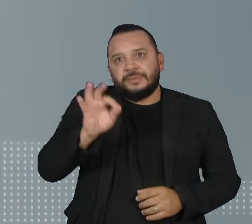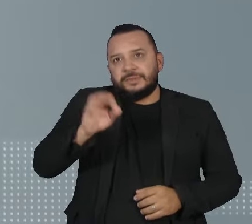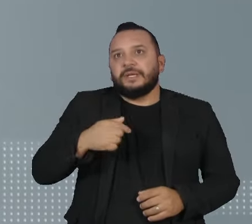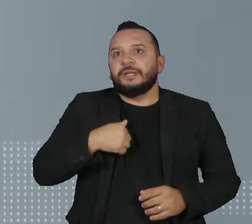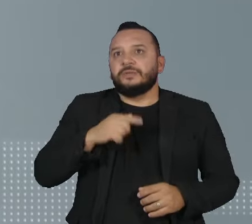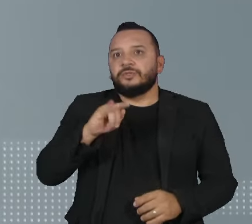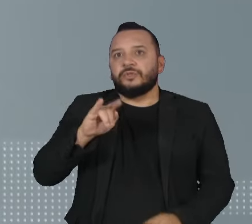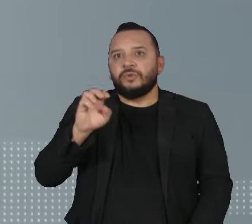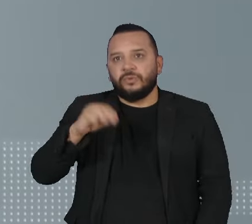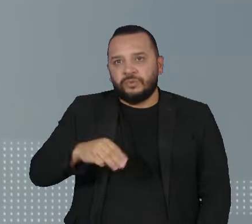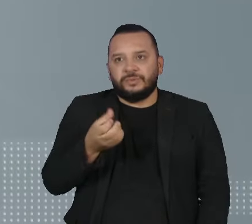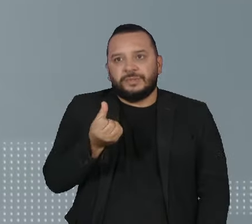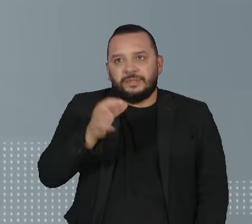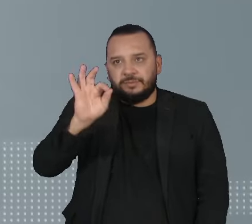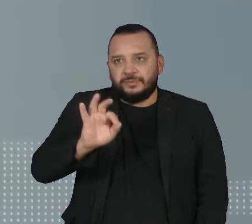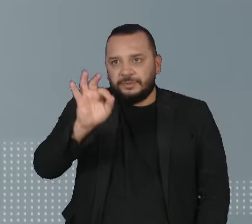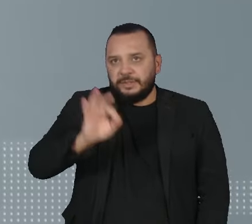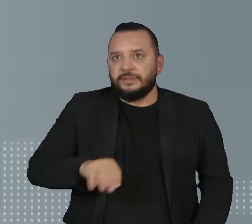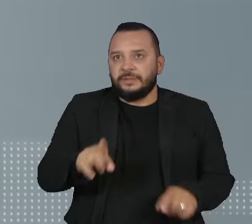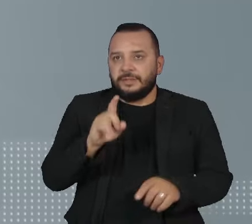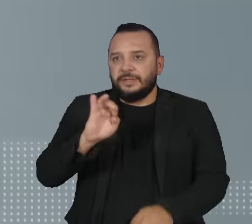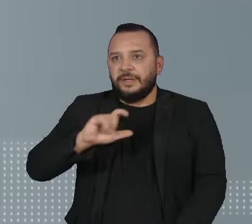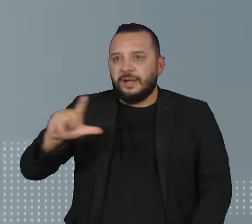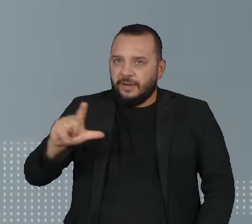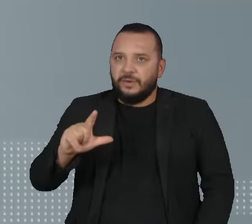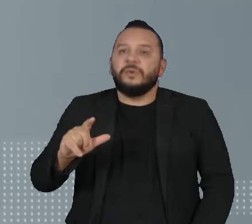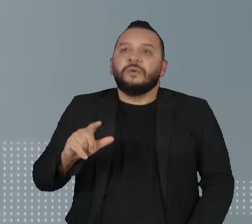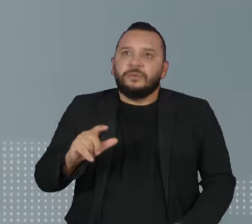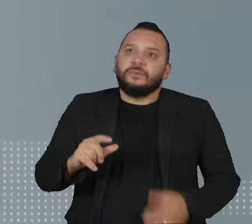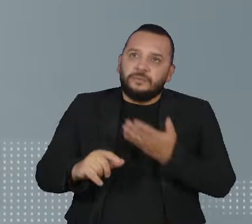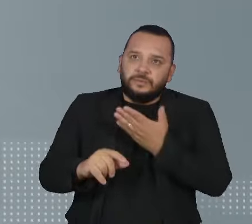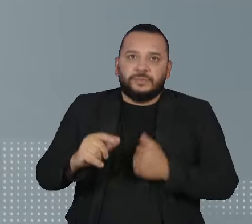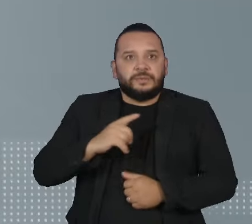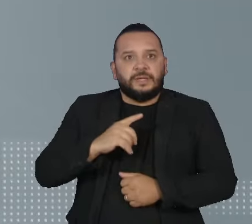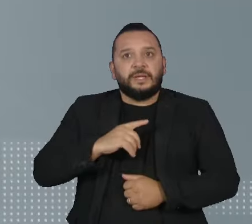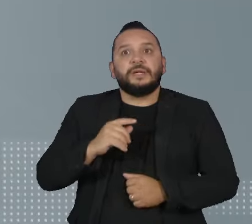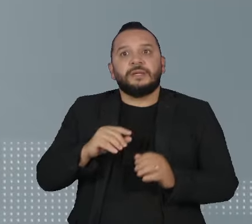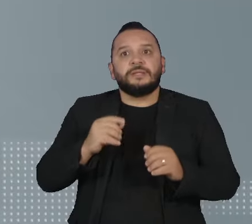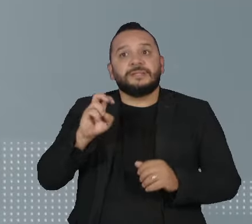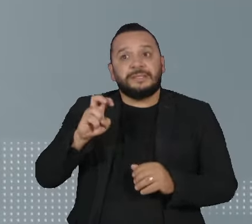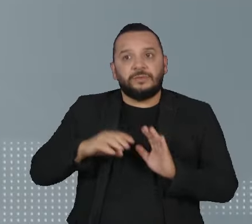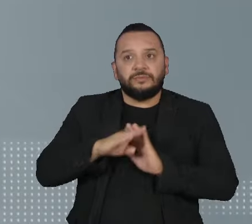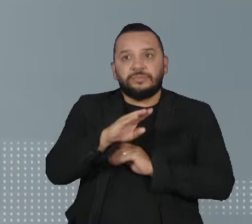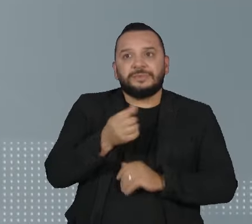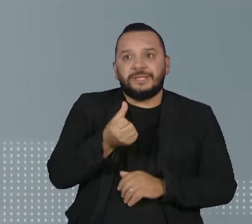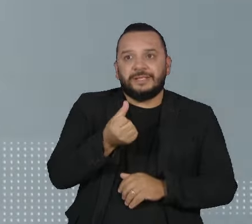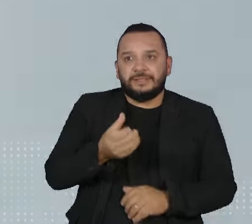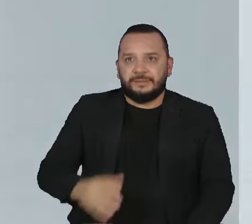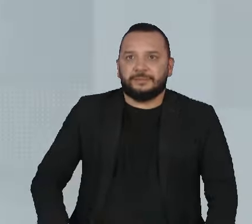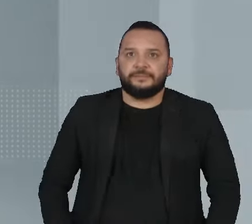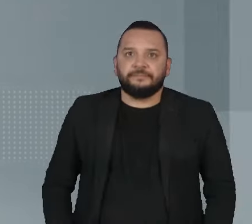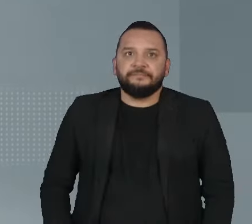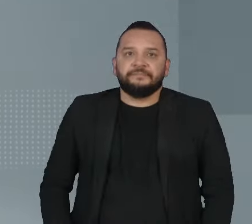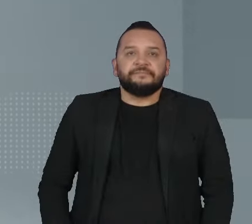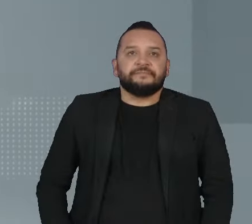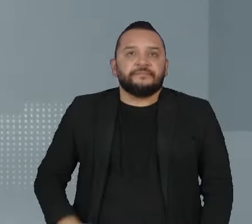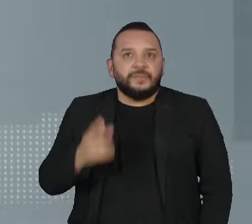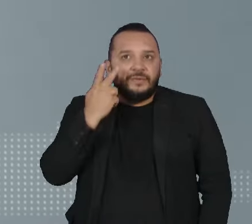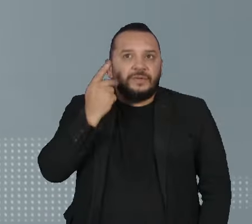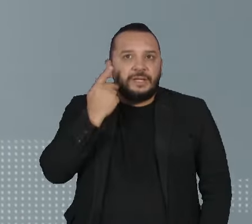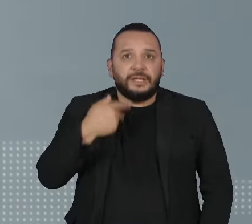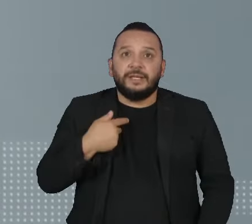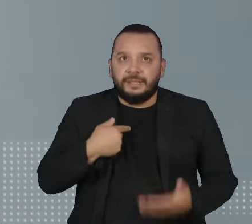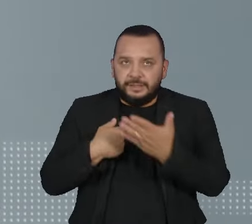PL, permaneceu com 6%. Daniel Coelho, do PSD, subiu 1 ponto, de 5% para 6%. Em Fortaleza,